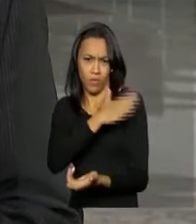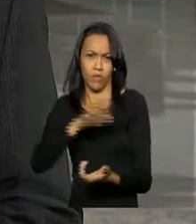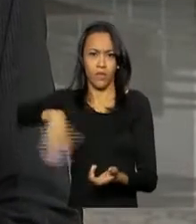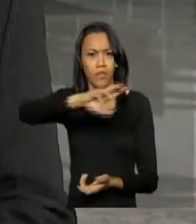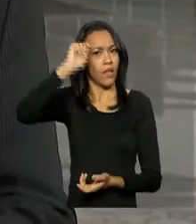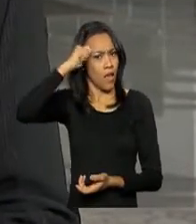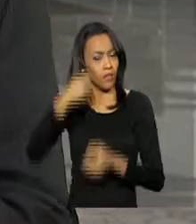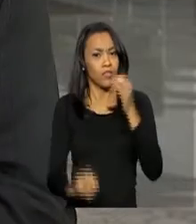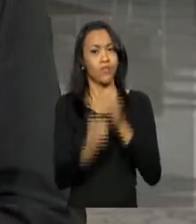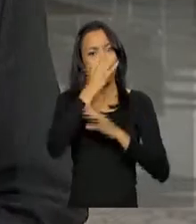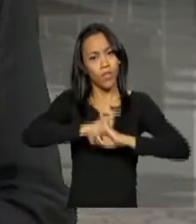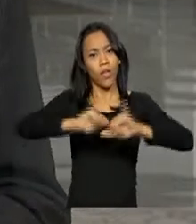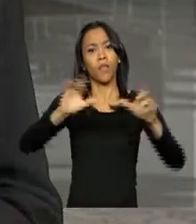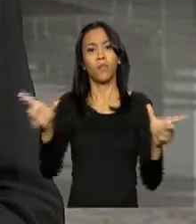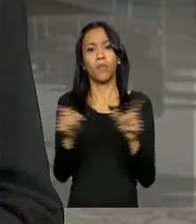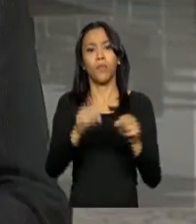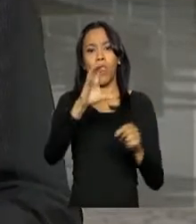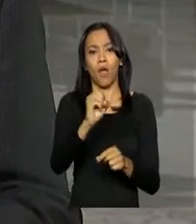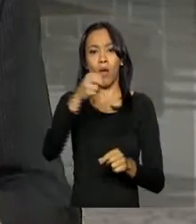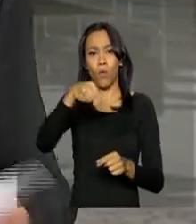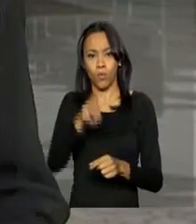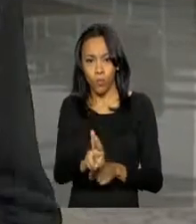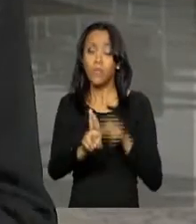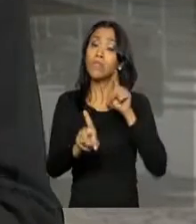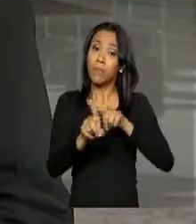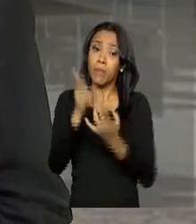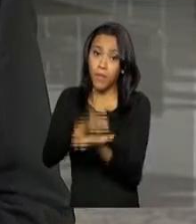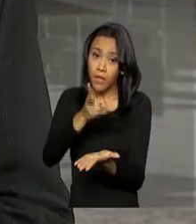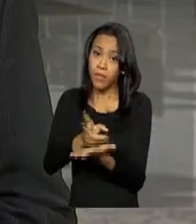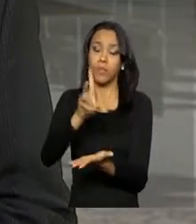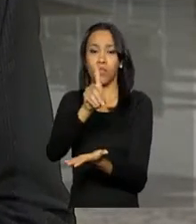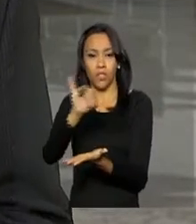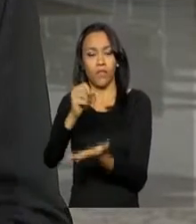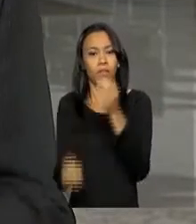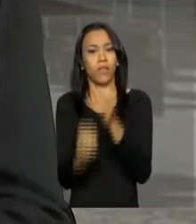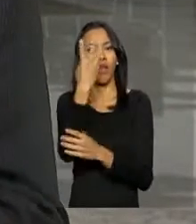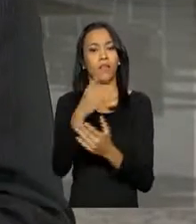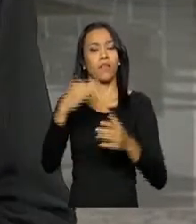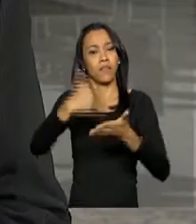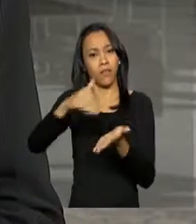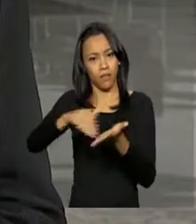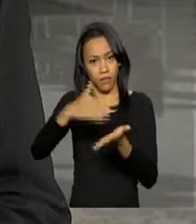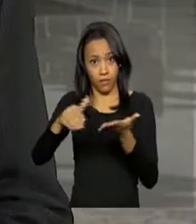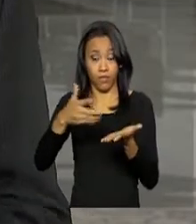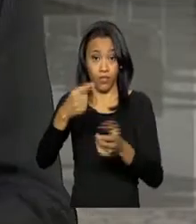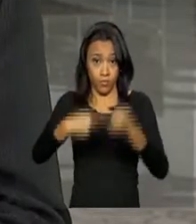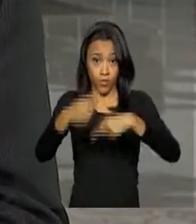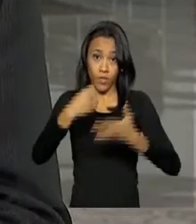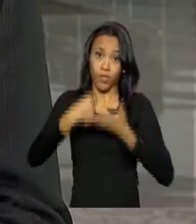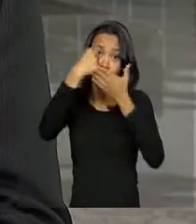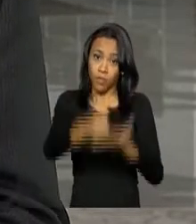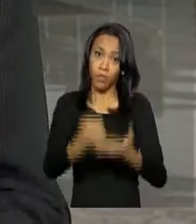Nações Unidas, a ONU. E também na mesma data em que foi criada a Secretaria de Promoção de Políticas da Igualdade Racial